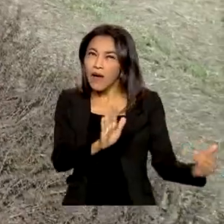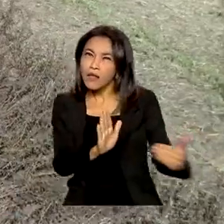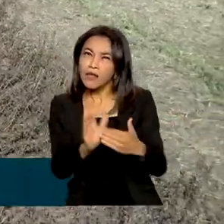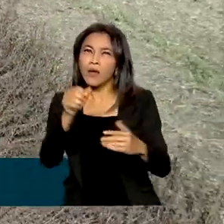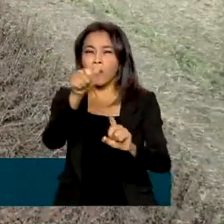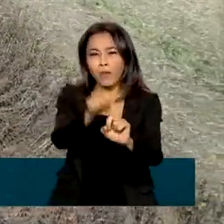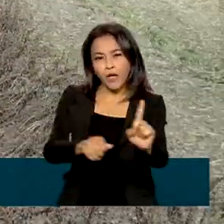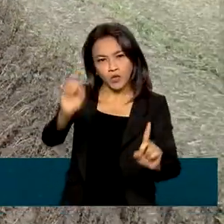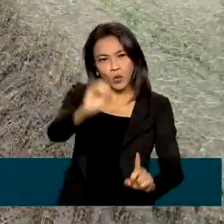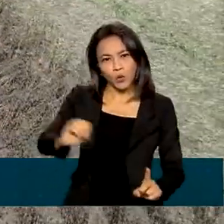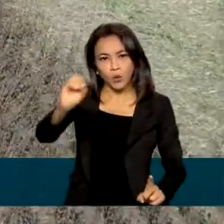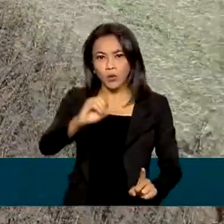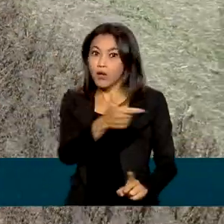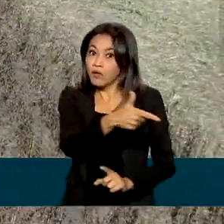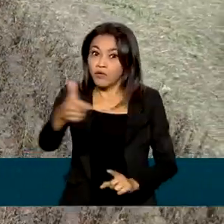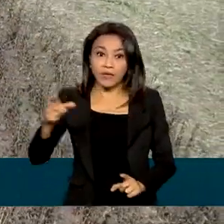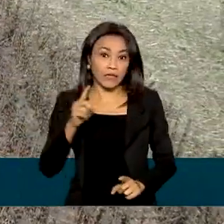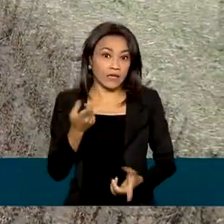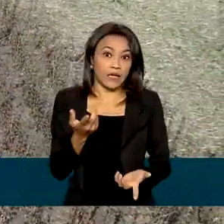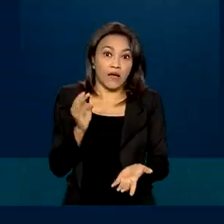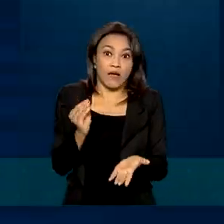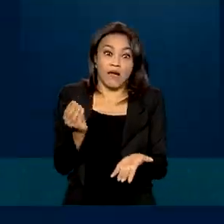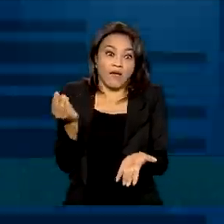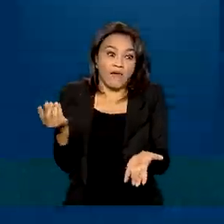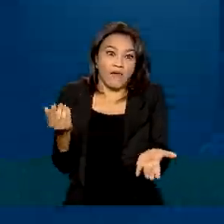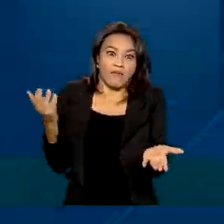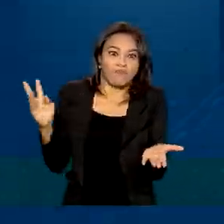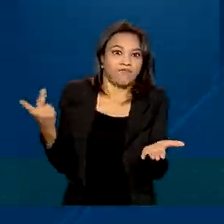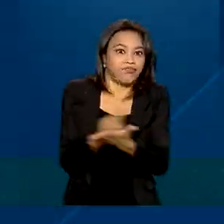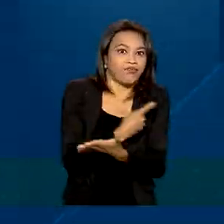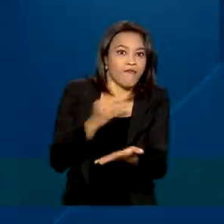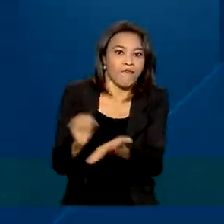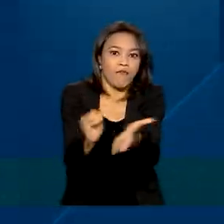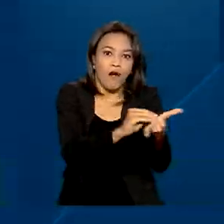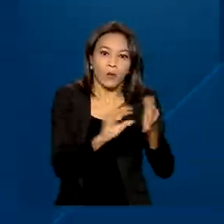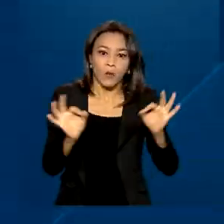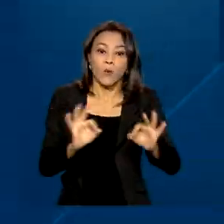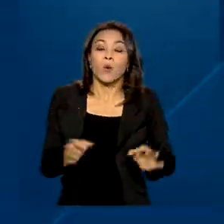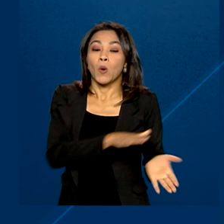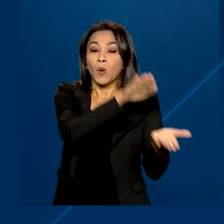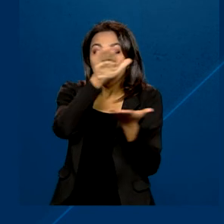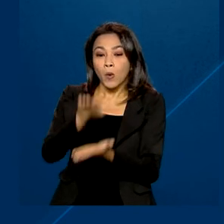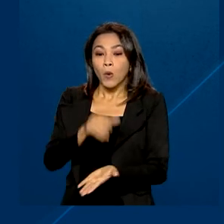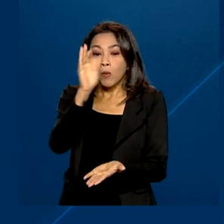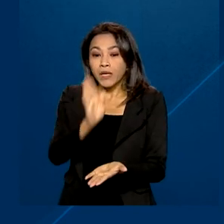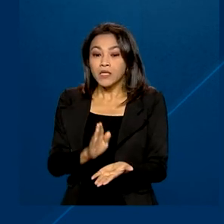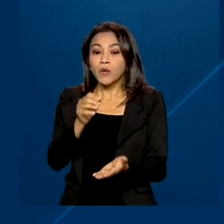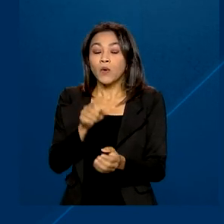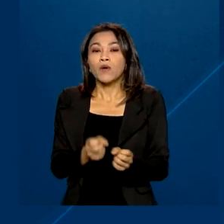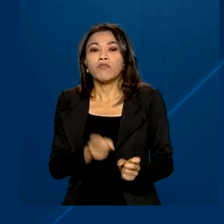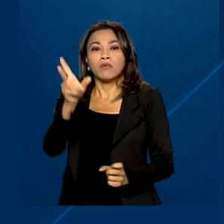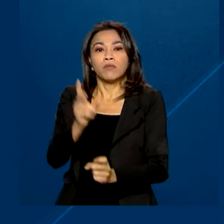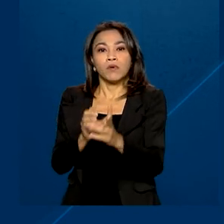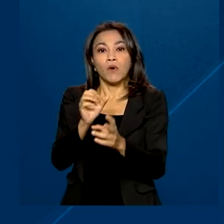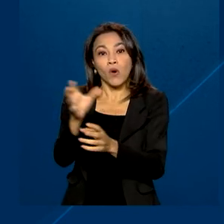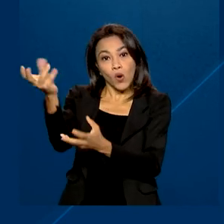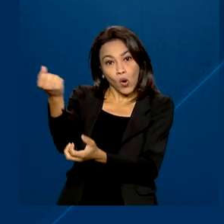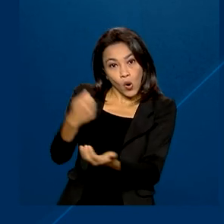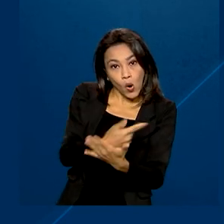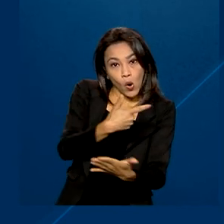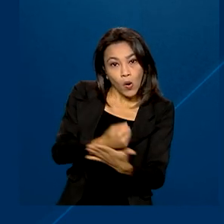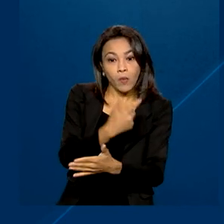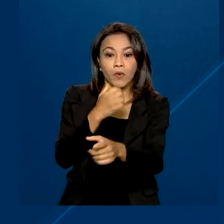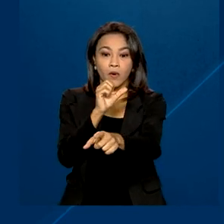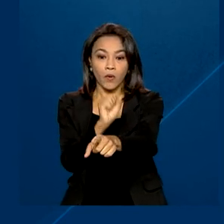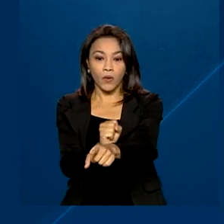ou seja, não há risco de desabastecimento. O Brasil importa mais de 80% dos fertilizantes que consome do